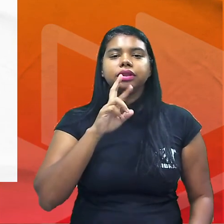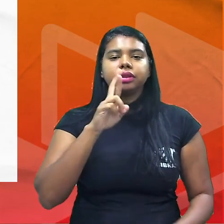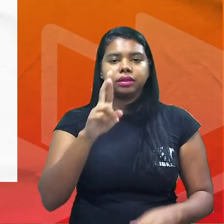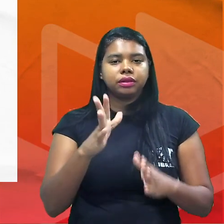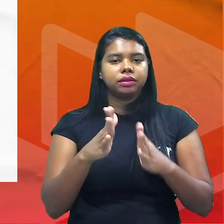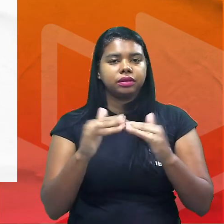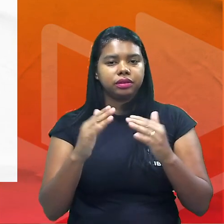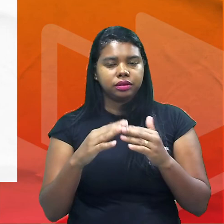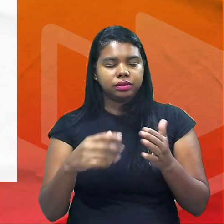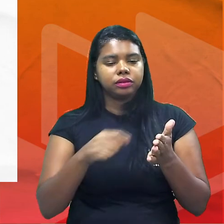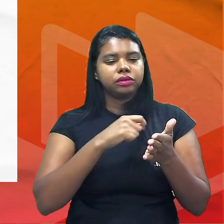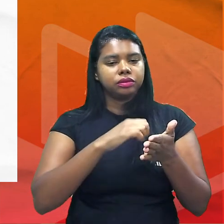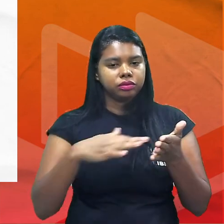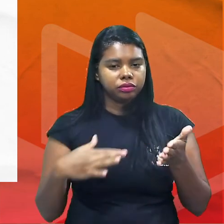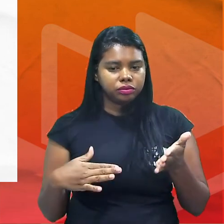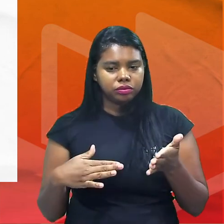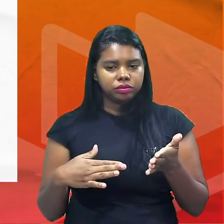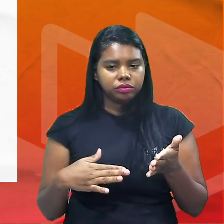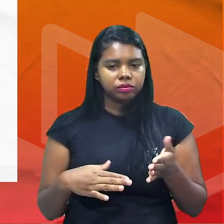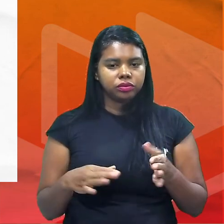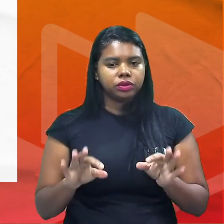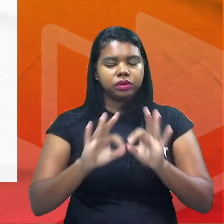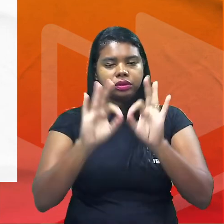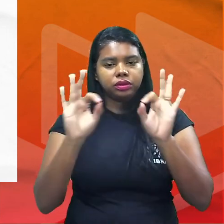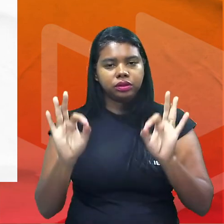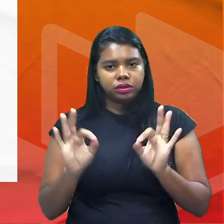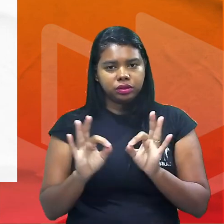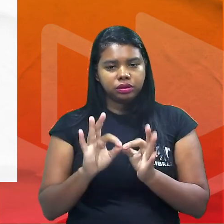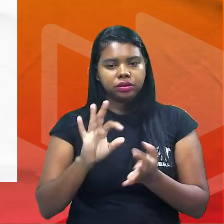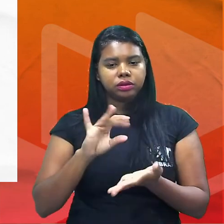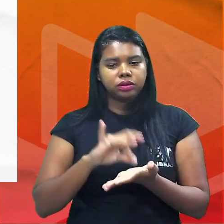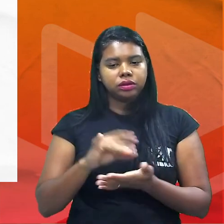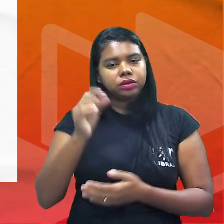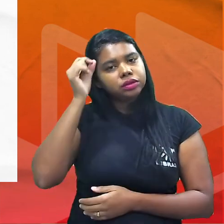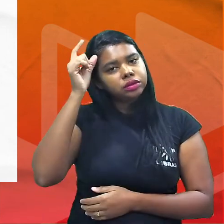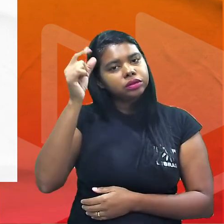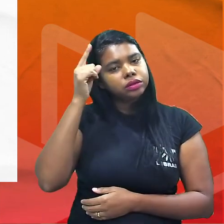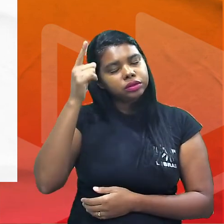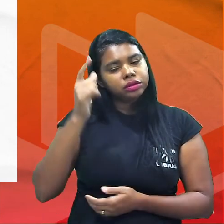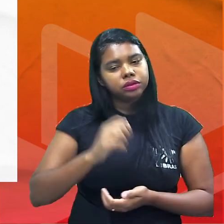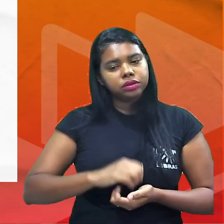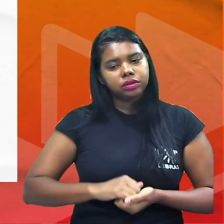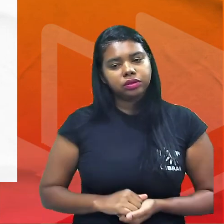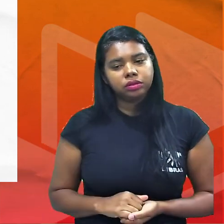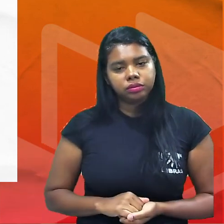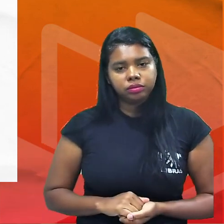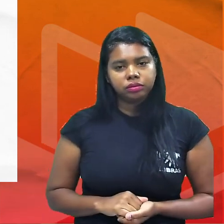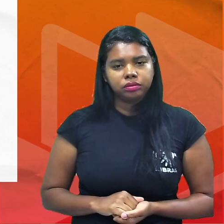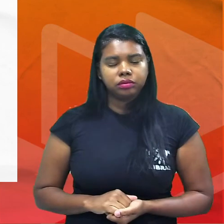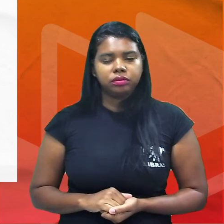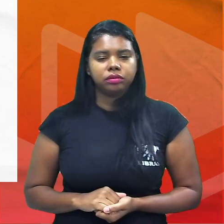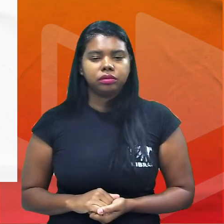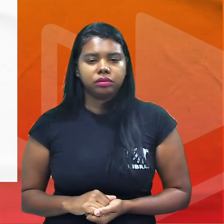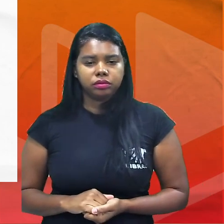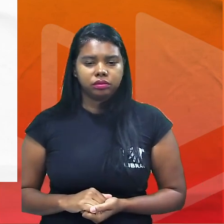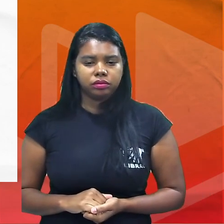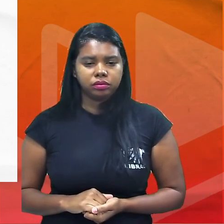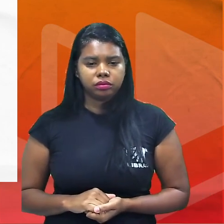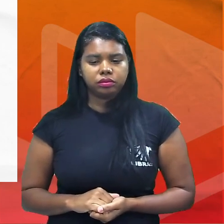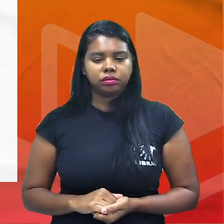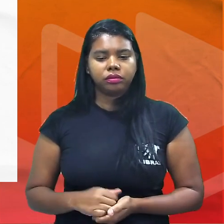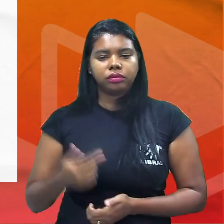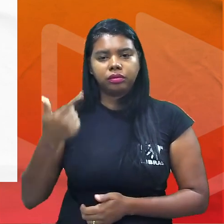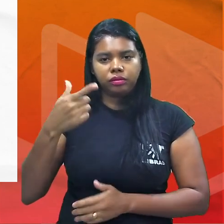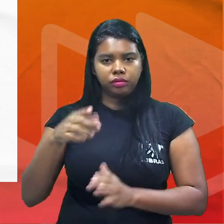assina lá a alternativa que sintetize adequadamente sua ideia principal sobre esse tema então veja que a segunda questão